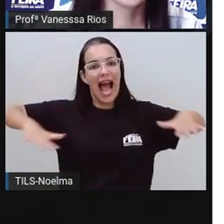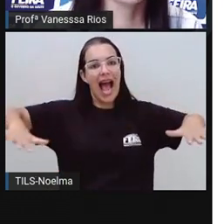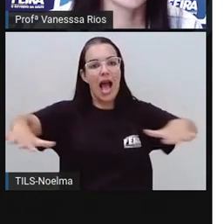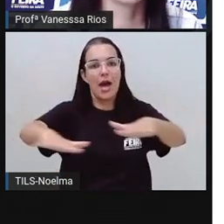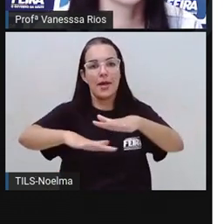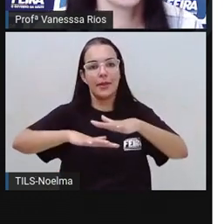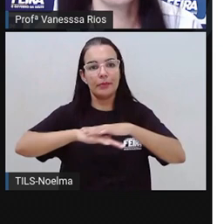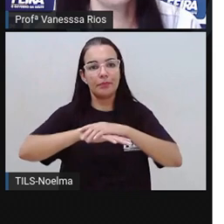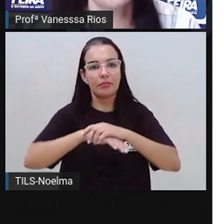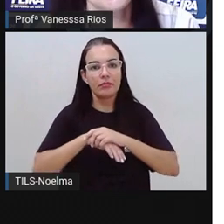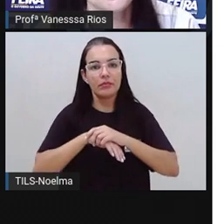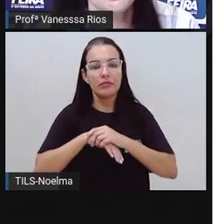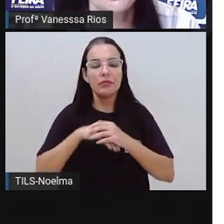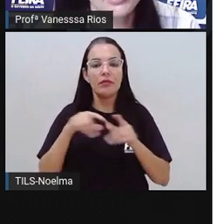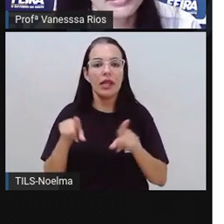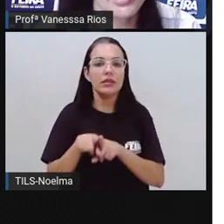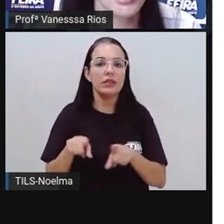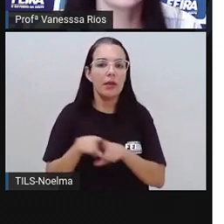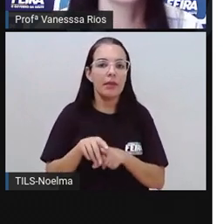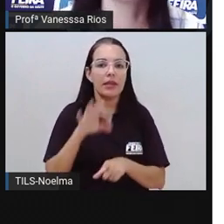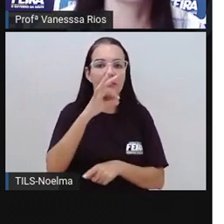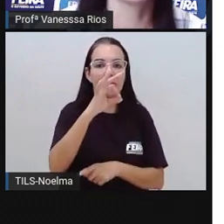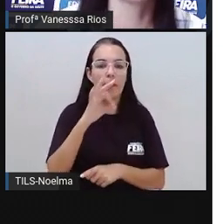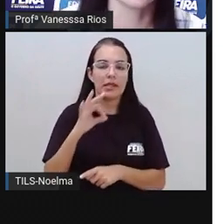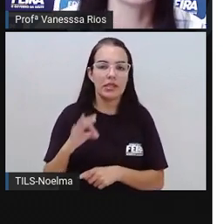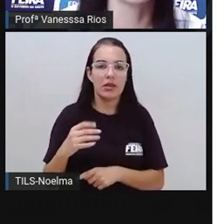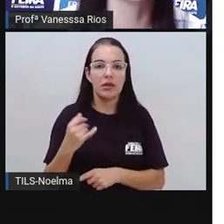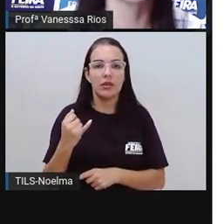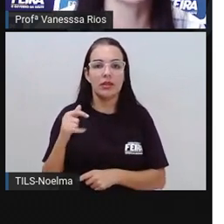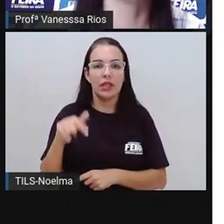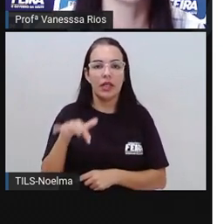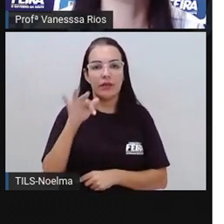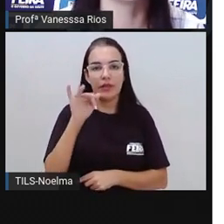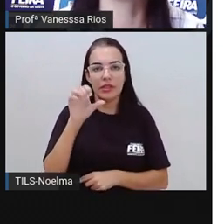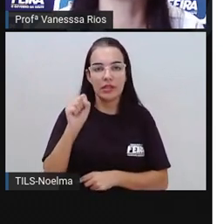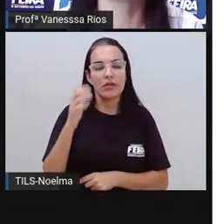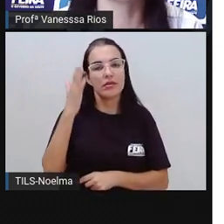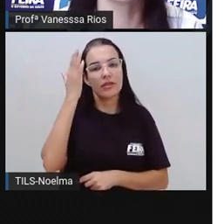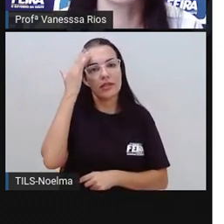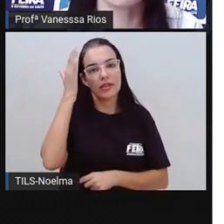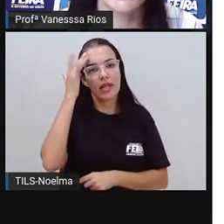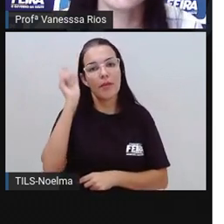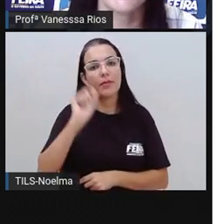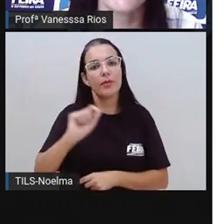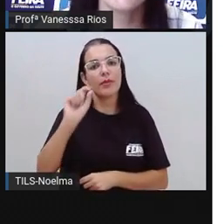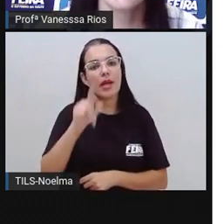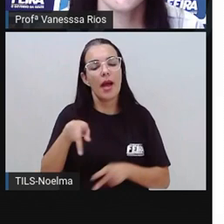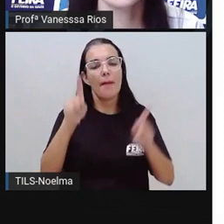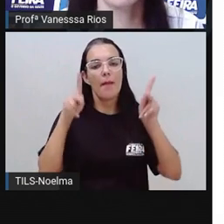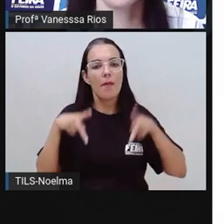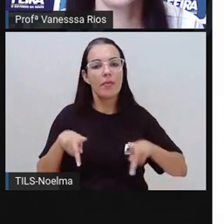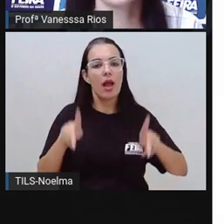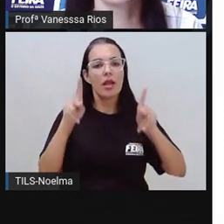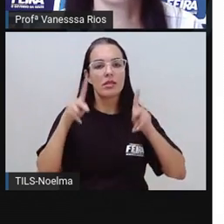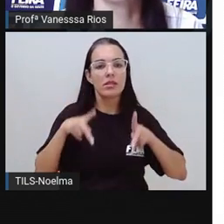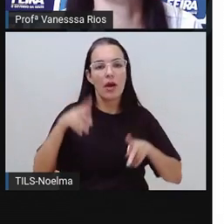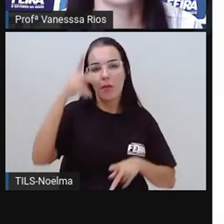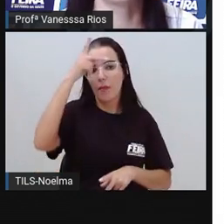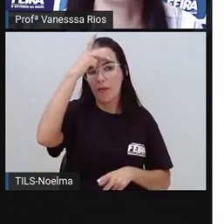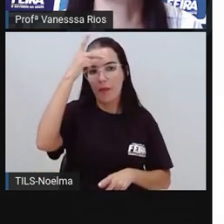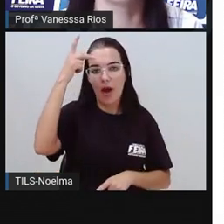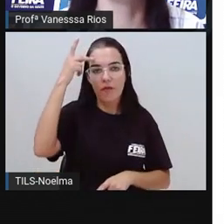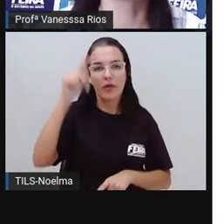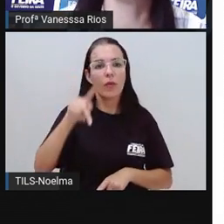De dados sobre Feira de Santana, a gente também sabe aí sobre a população estimada. Essa população